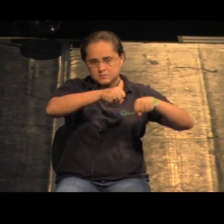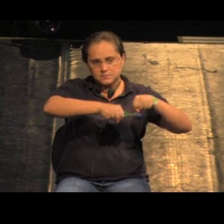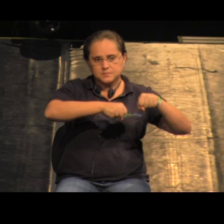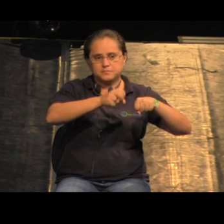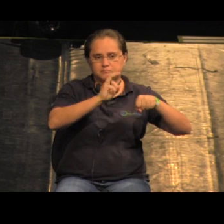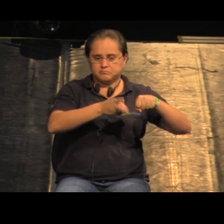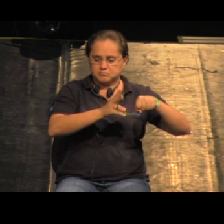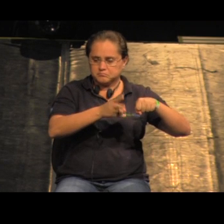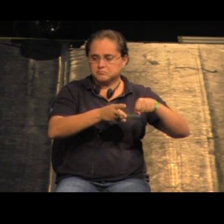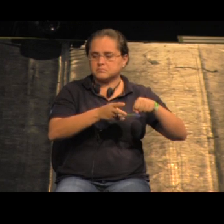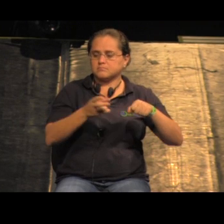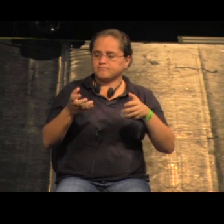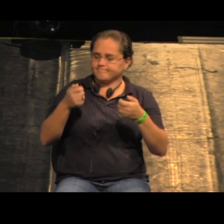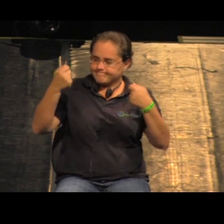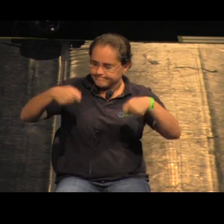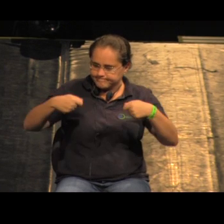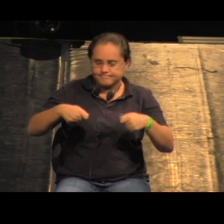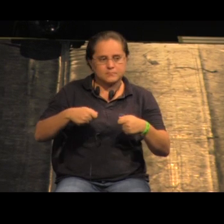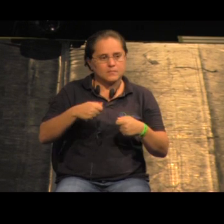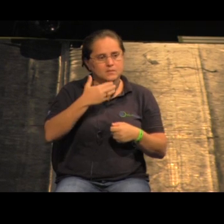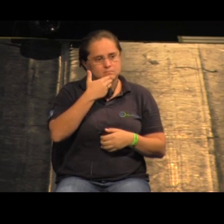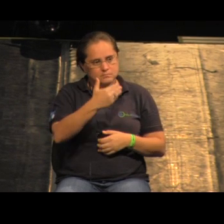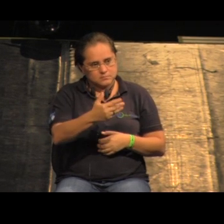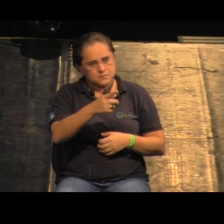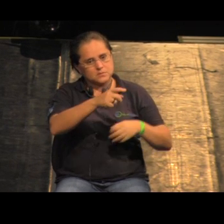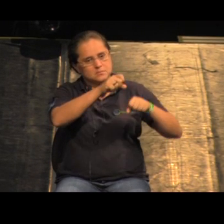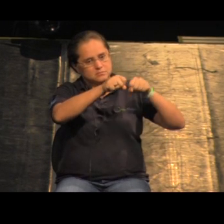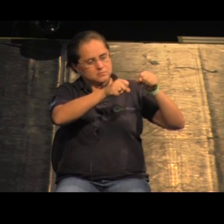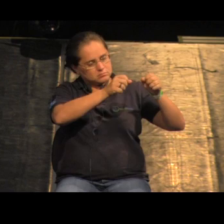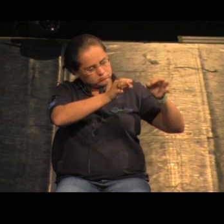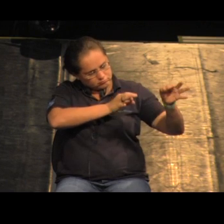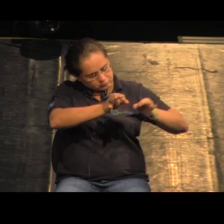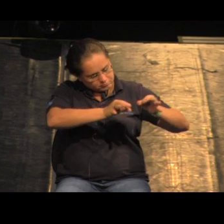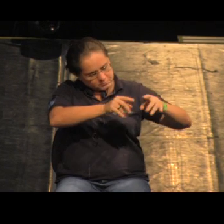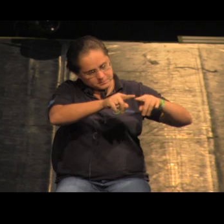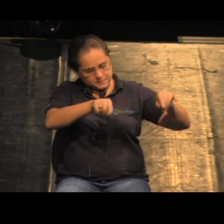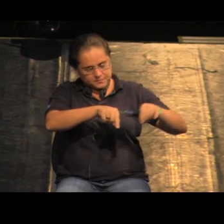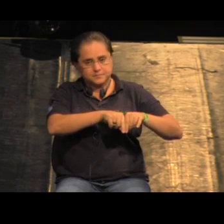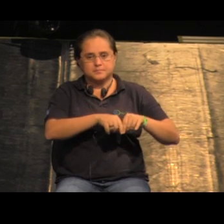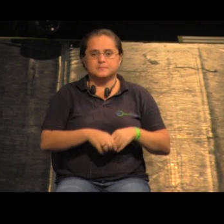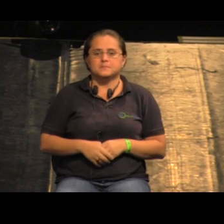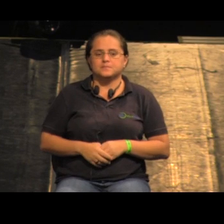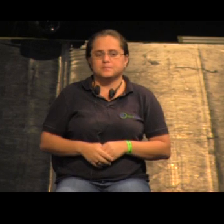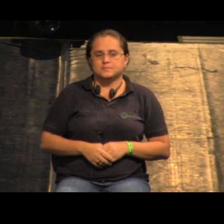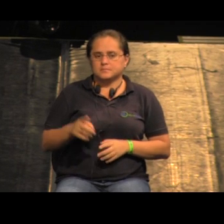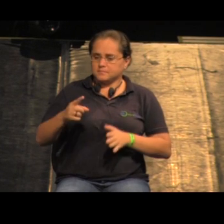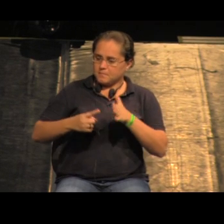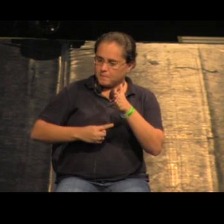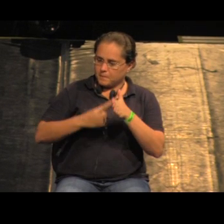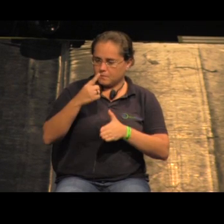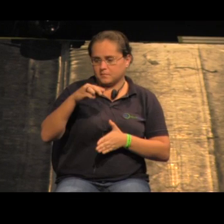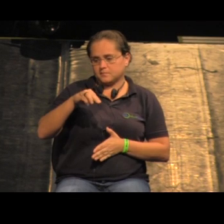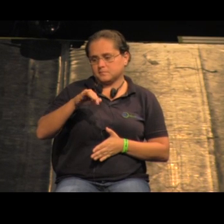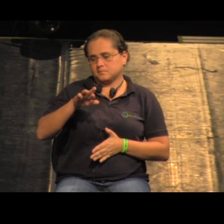empilhadas ali a gente propunha um bicicletário um paraciclo organizado espaço para ciclovia esse é o primeiro